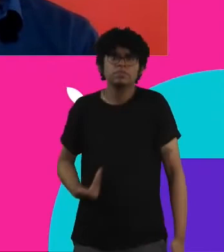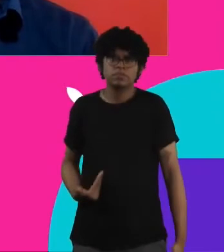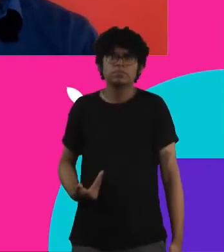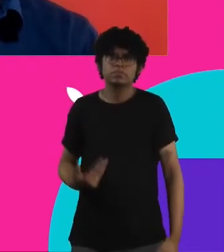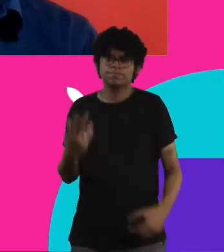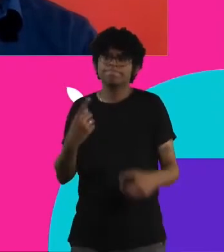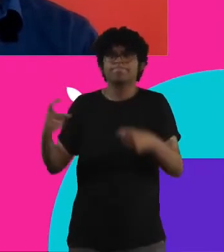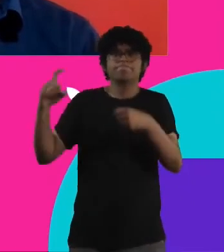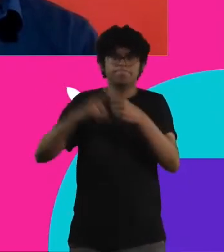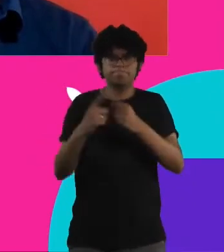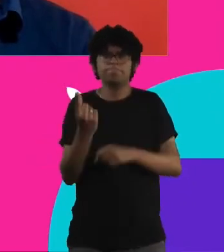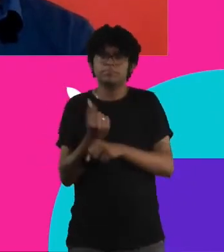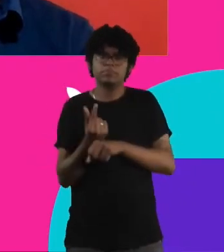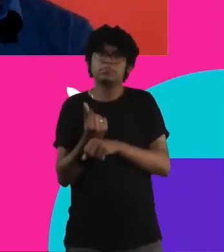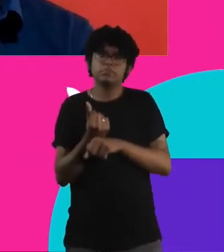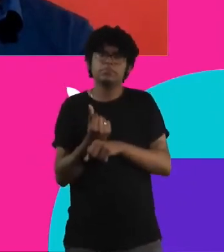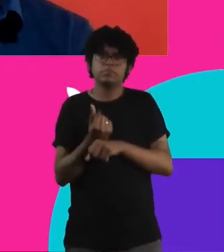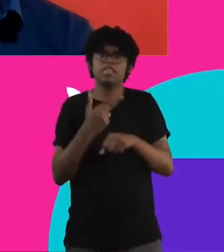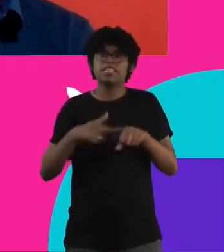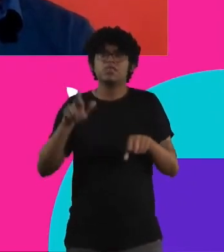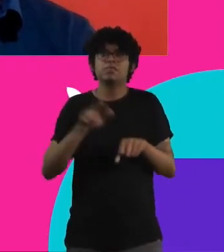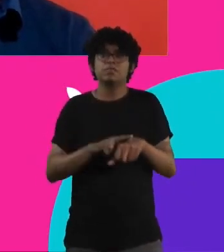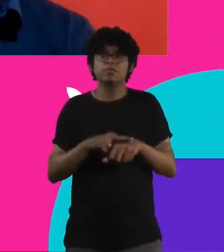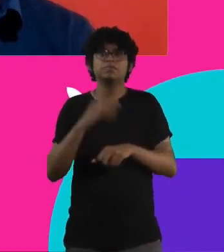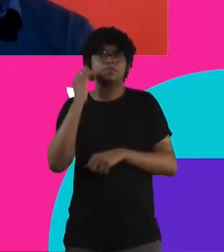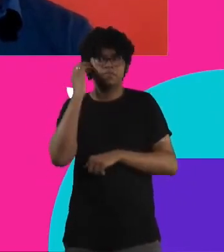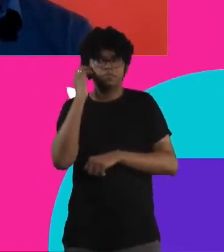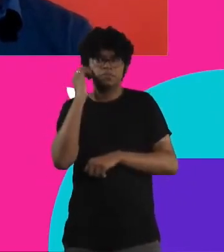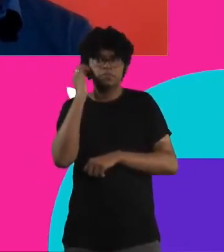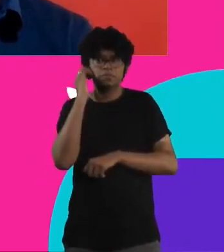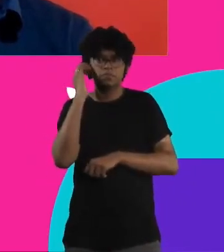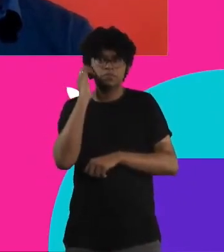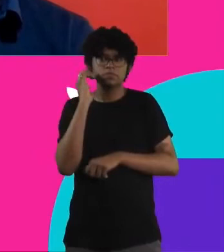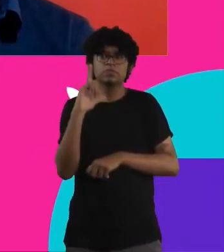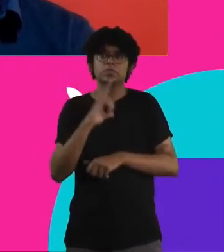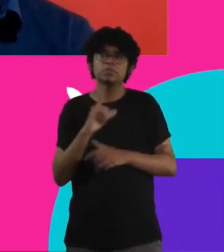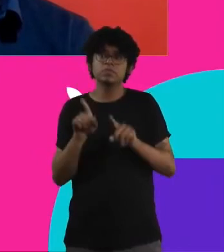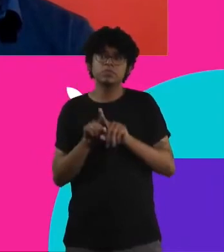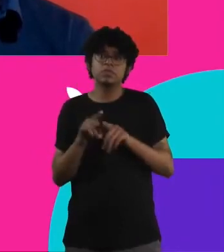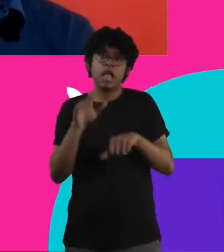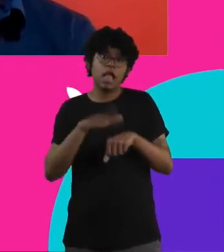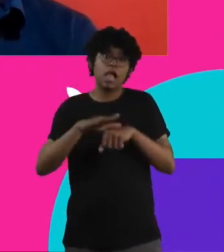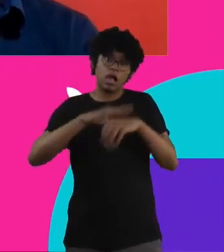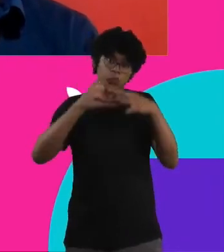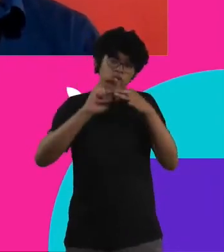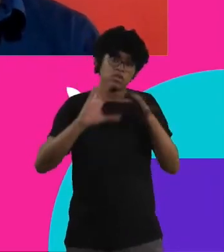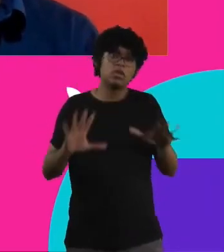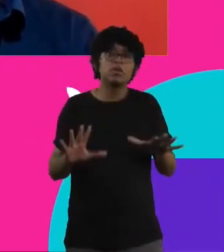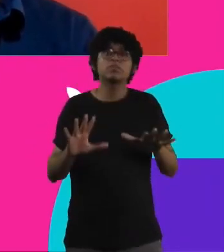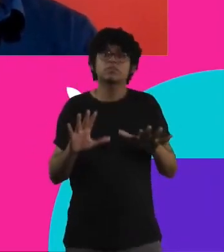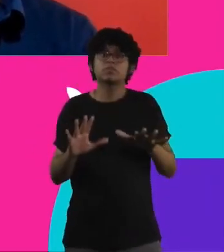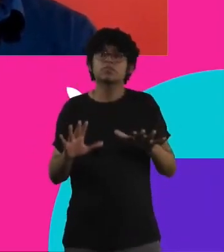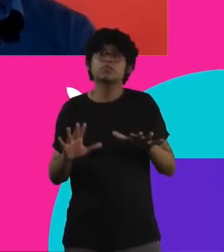até a retomada de um ritmo em que as pessoas tenham e ganhem essa autonomia para poder buscar o próprio